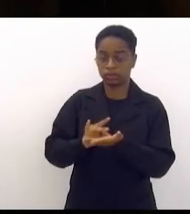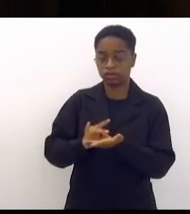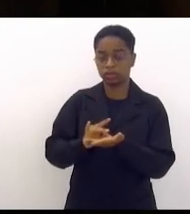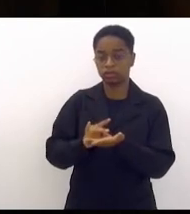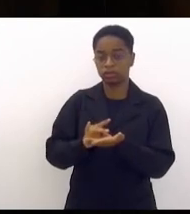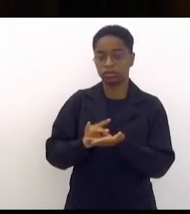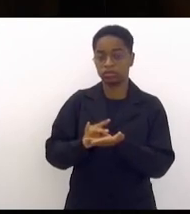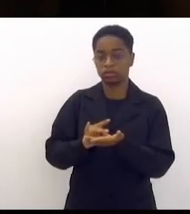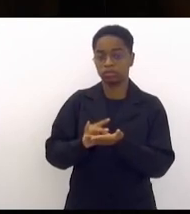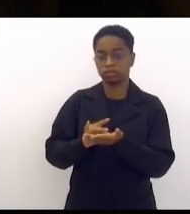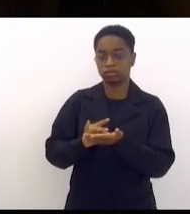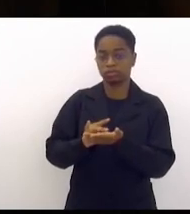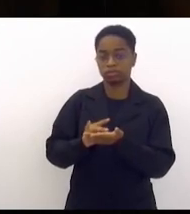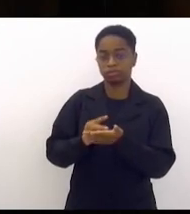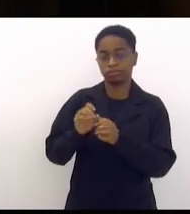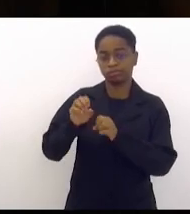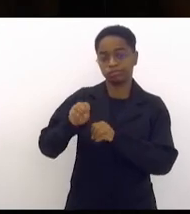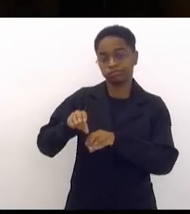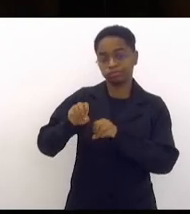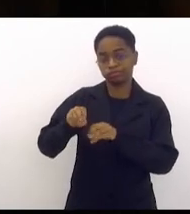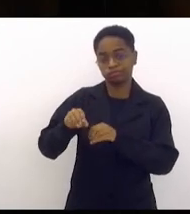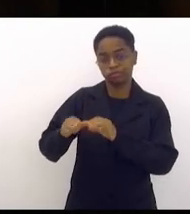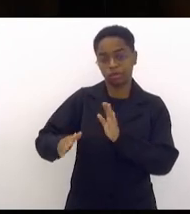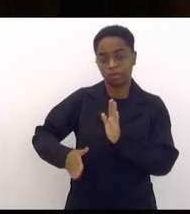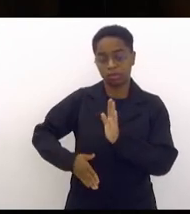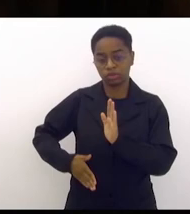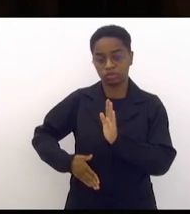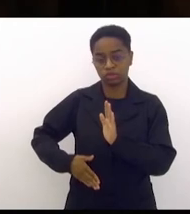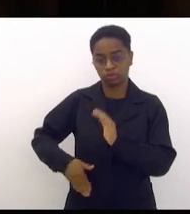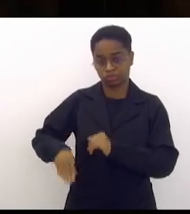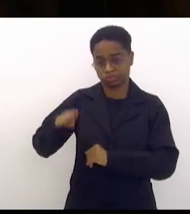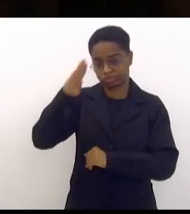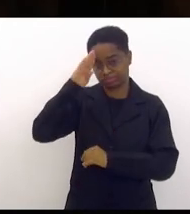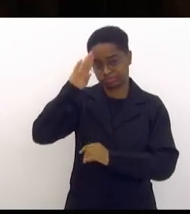seu aprendizado para criar os seus soldados